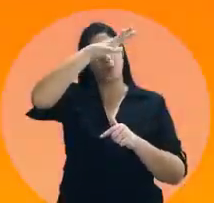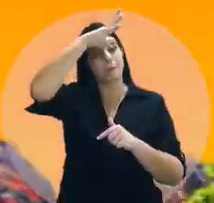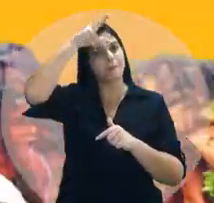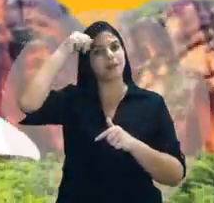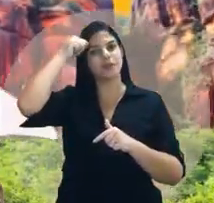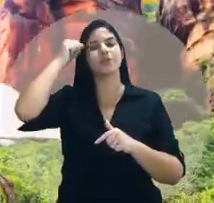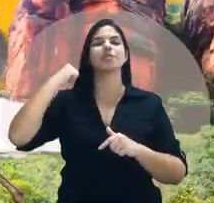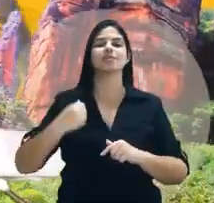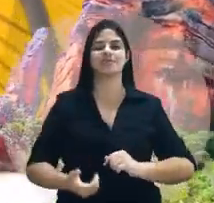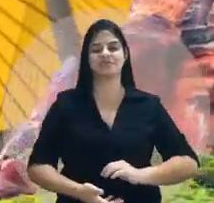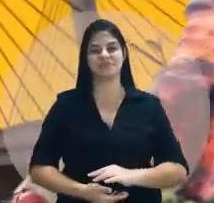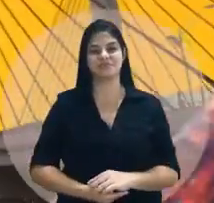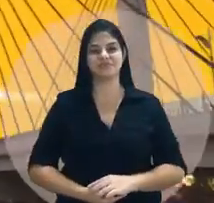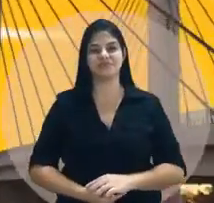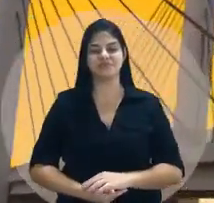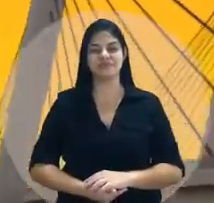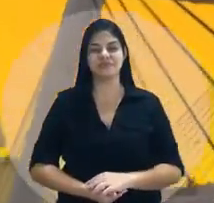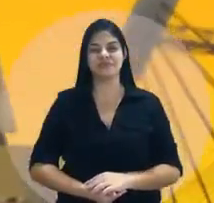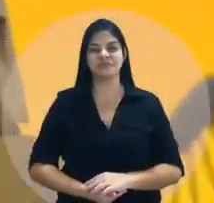Mato Grosso.